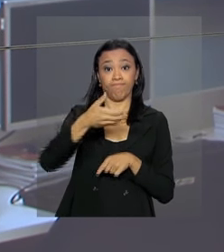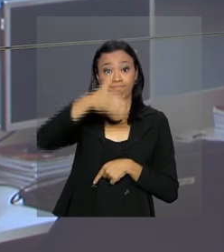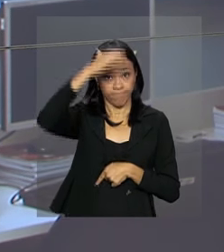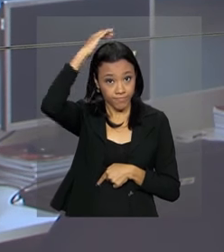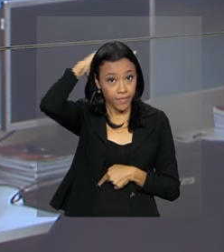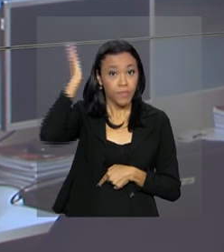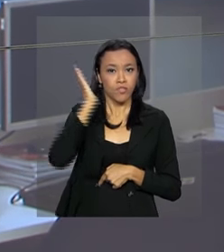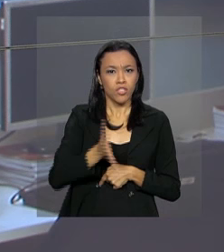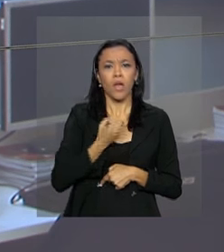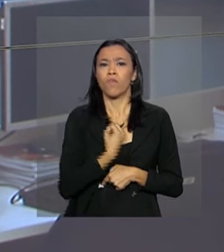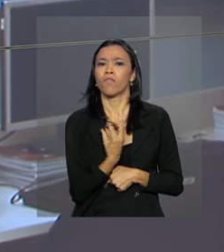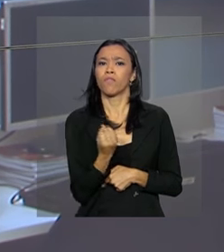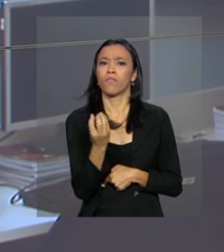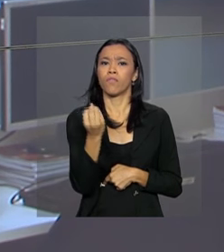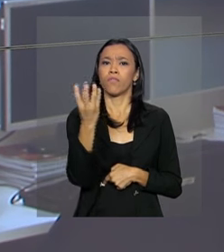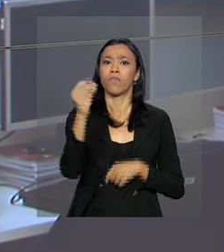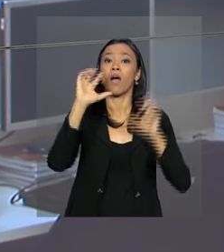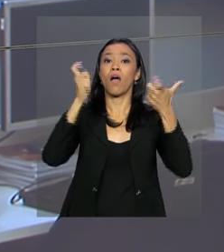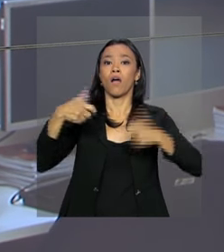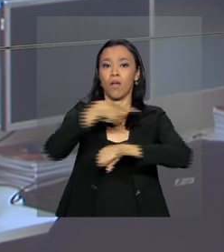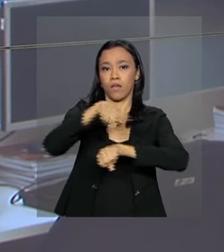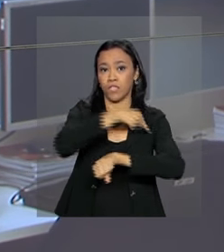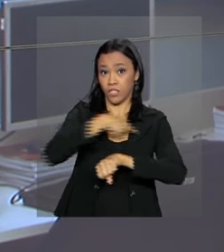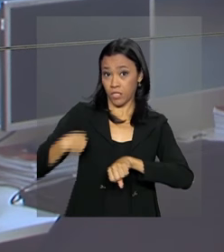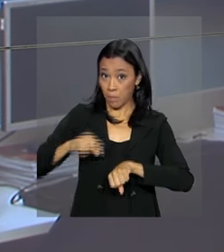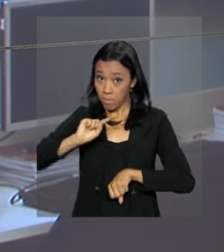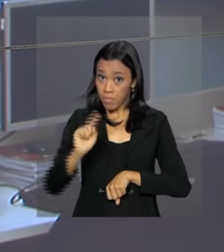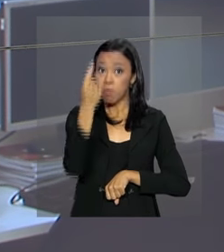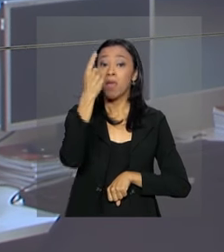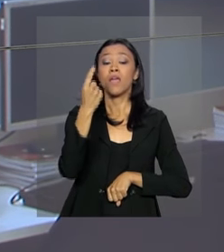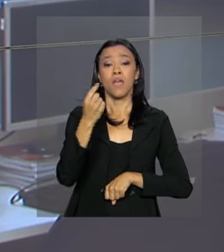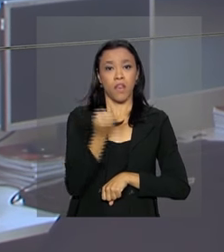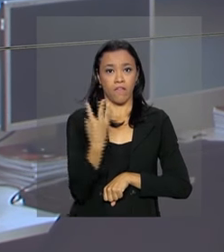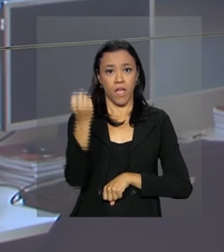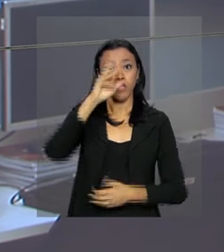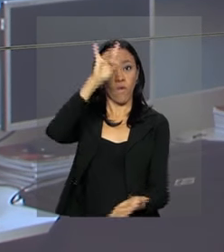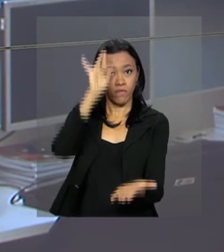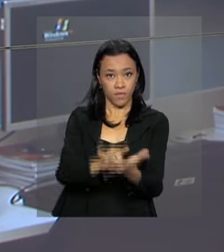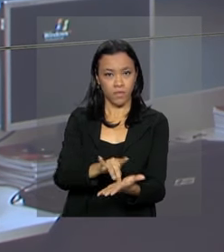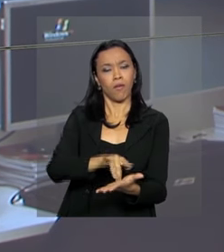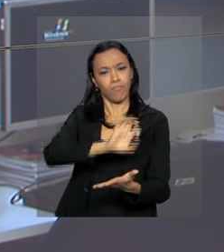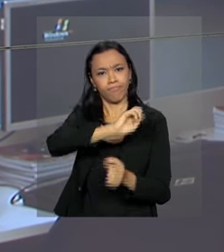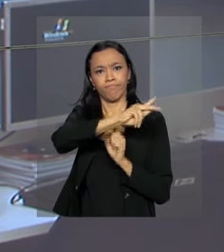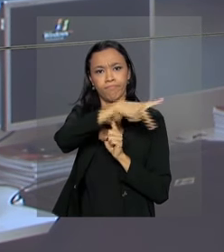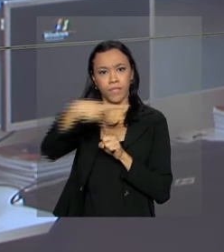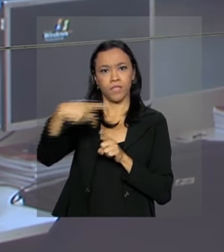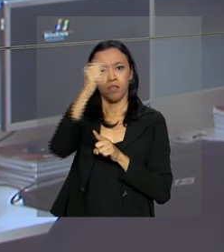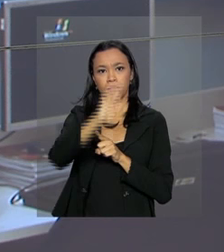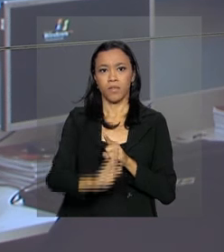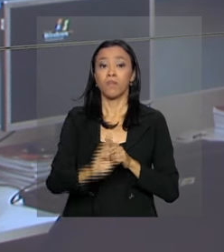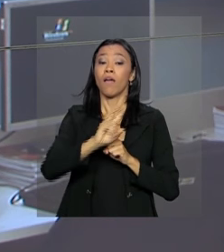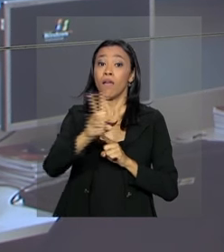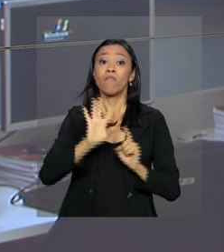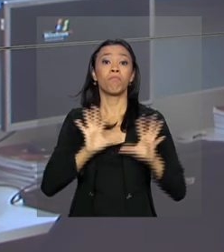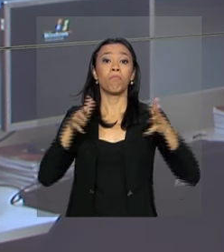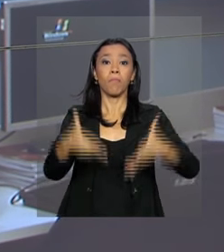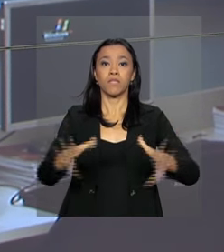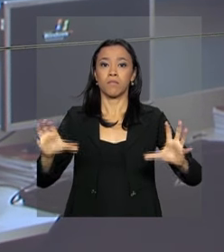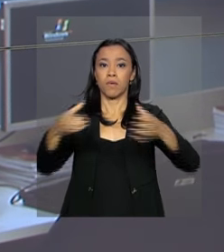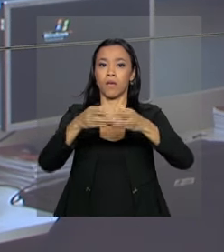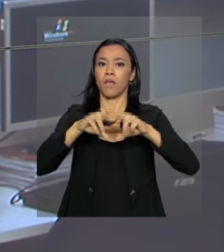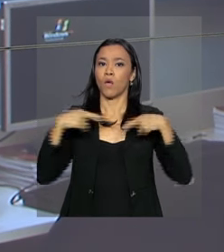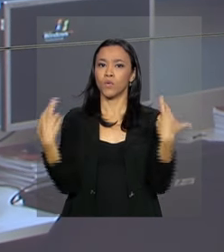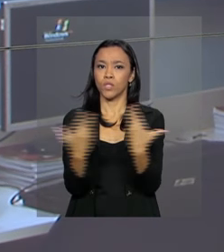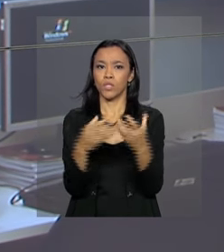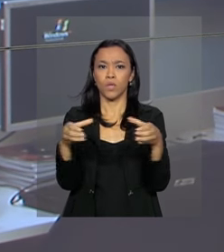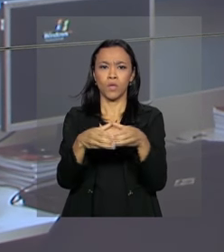Temer está a caminho da China. Esta é a primeira viagem oficial dele no cargo. Temer vai participar da reunião de cúpula do G20,